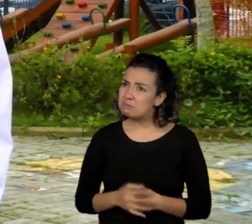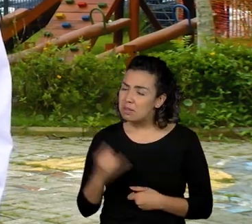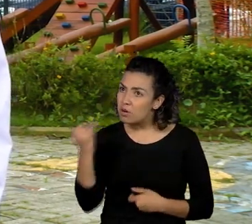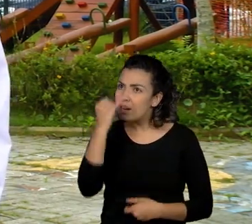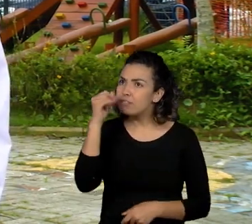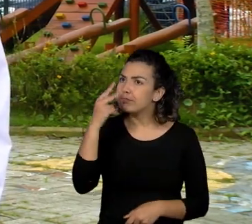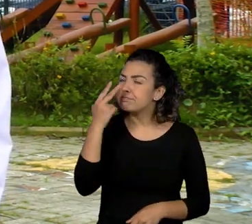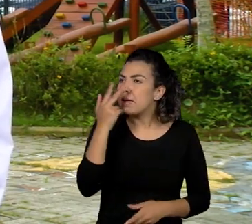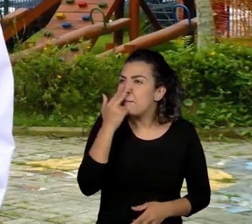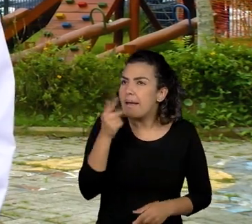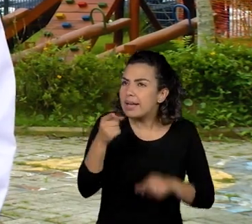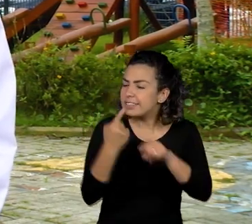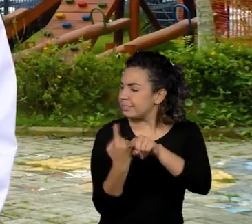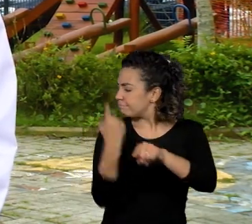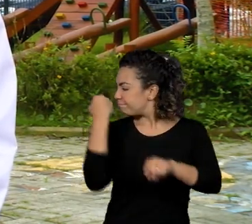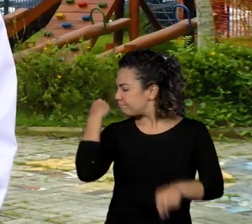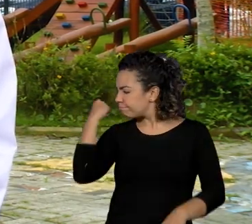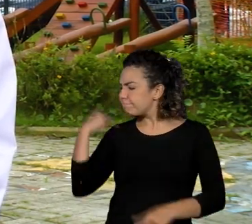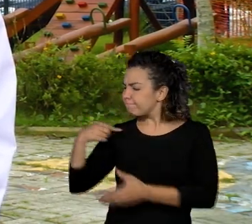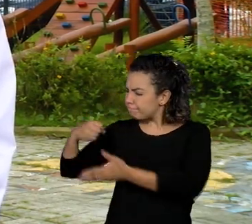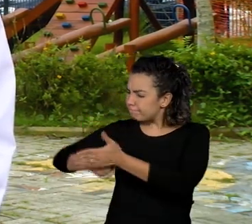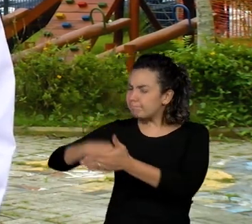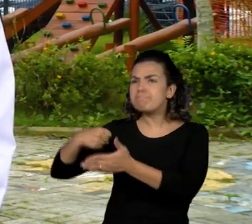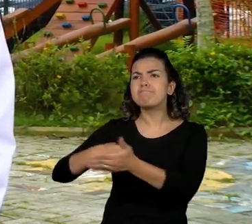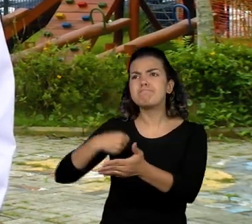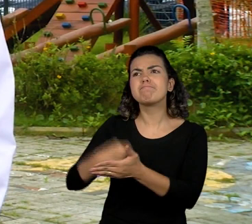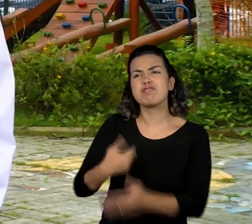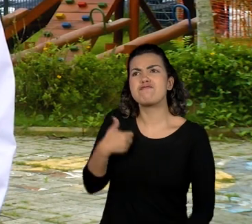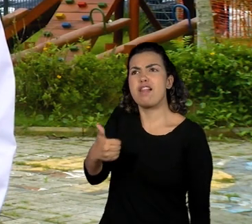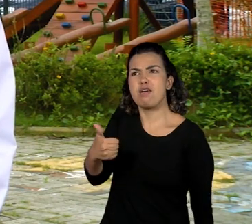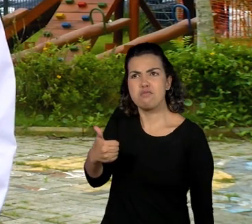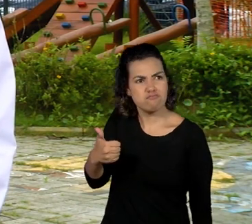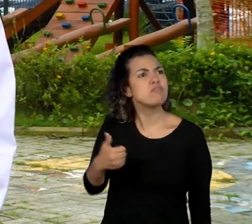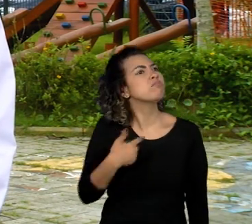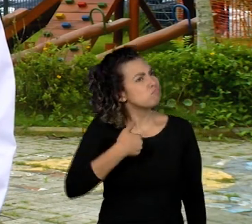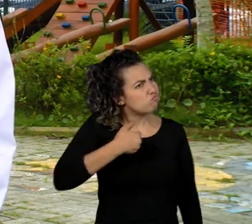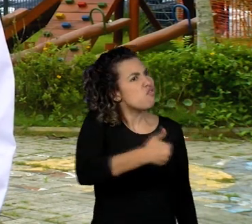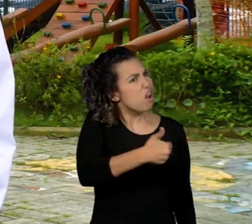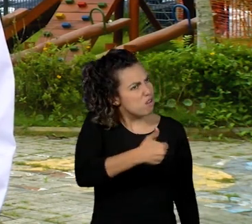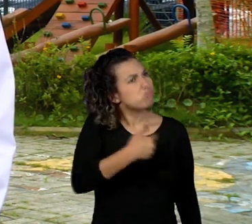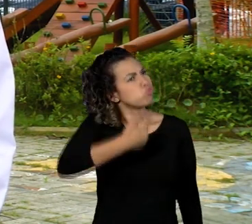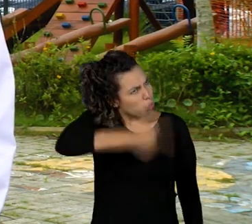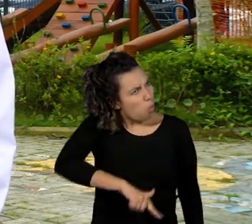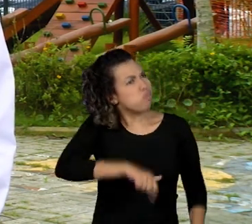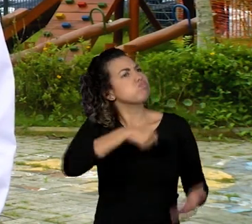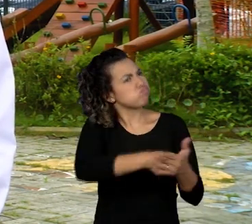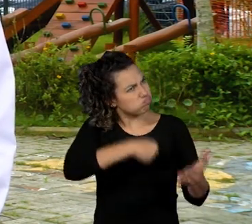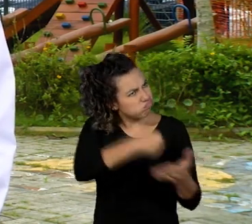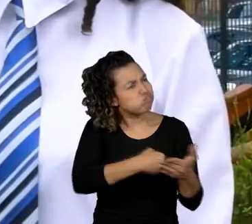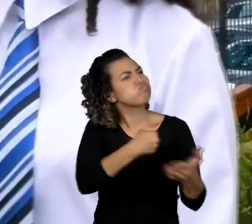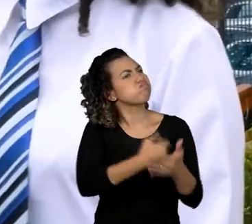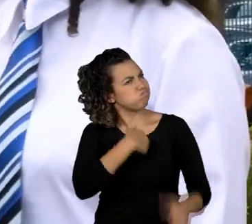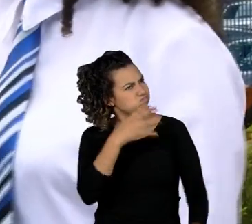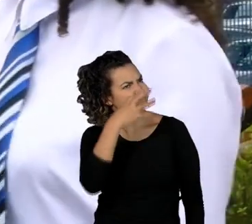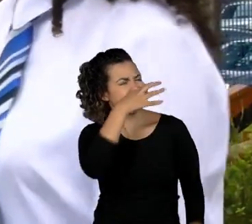trás e ver que valeu a pena? Sim, faria tudo de novo. Foi muito bom.